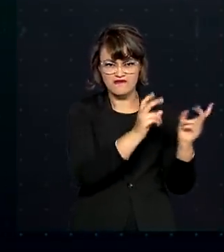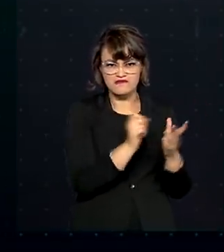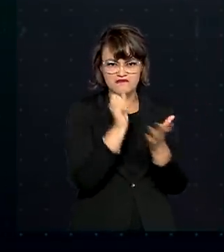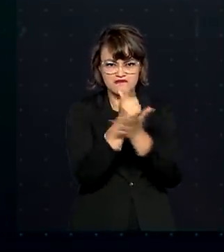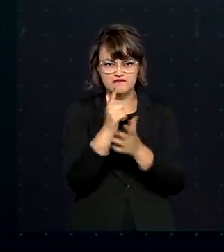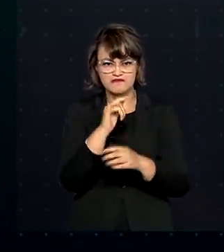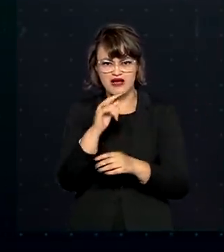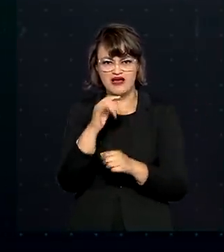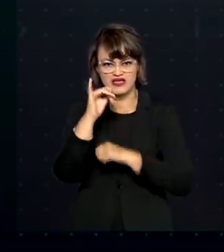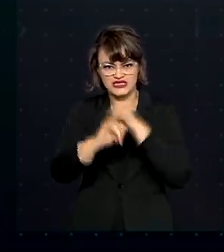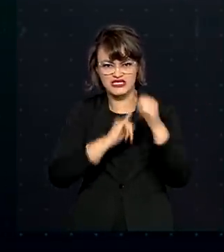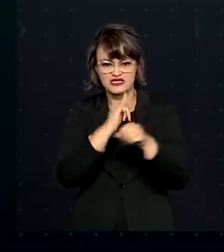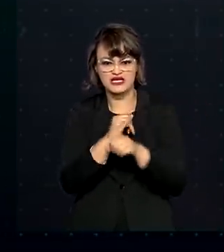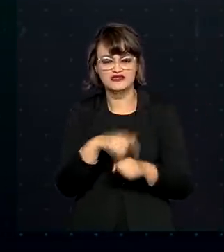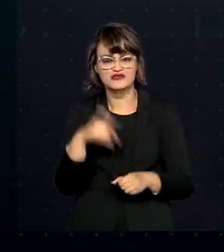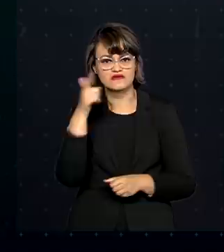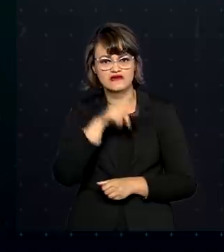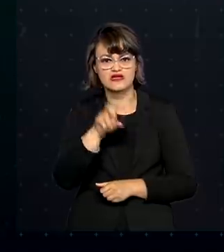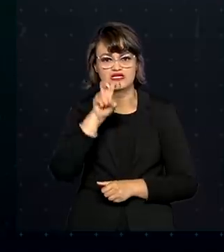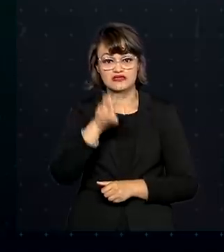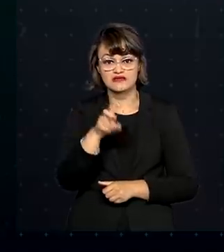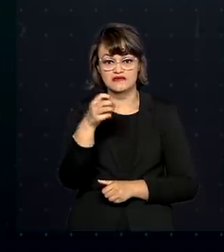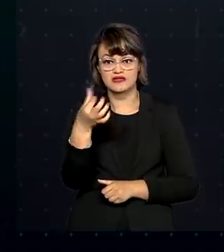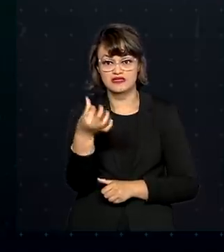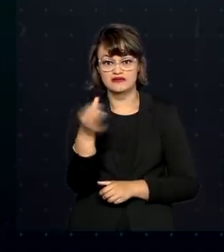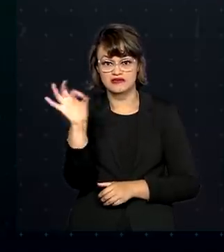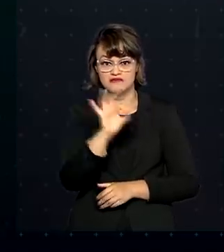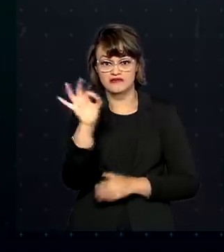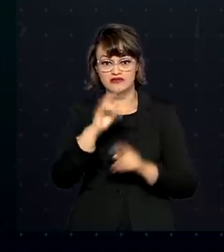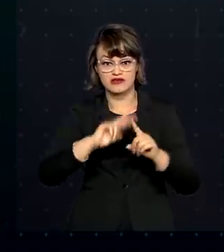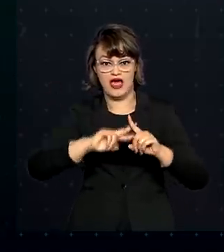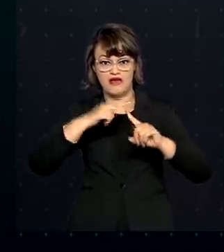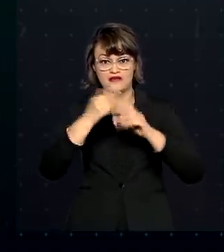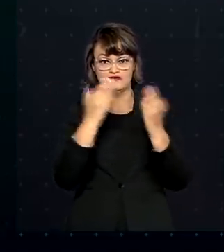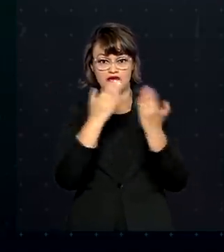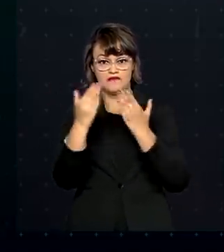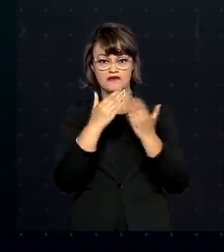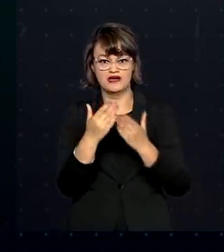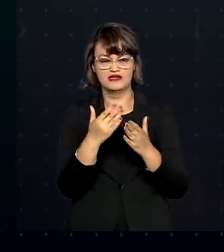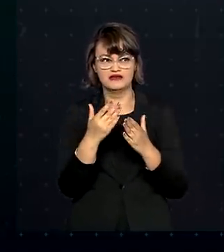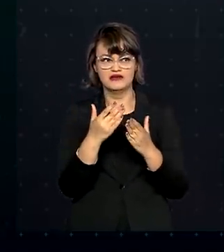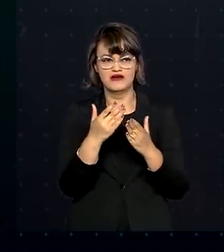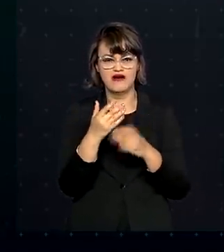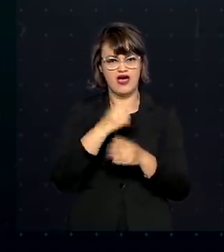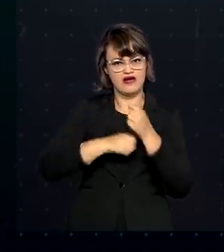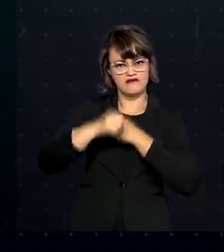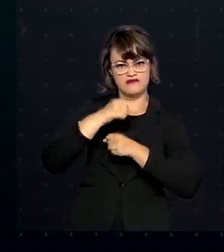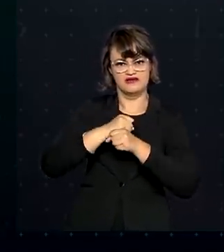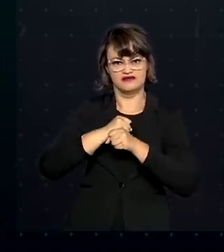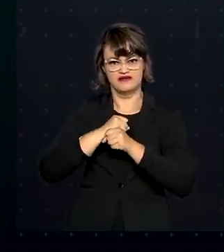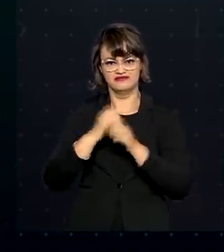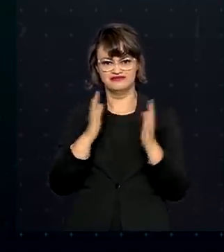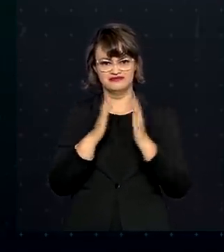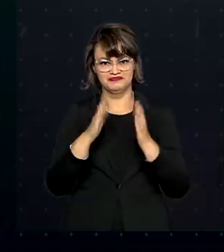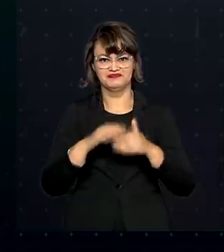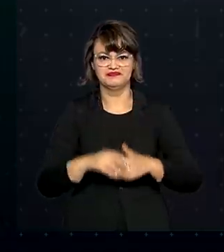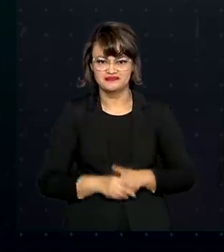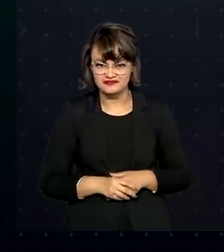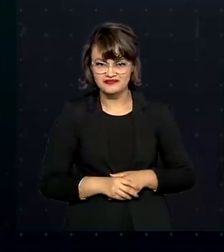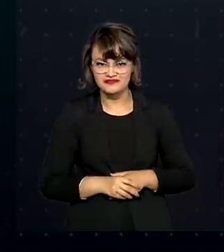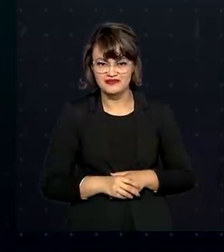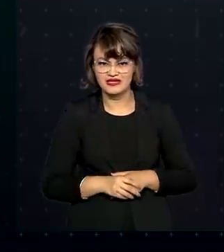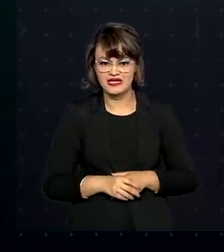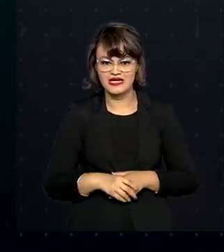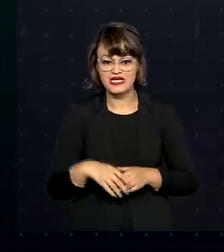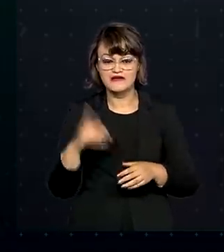país faturou 56% a mais nos oito primeiros meses em comparação com o mesmo período do ano passado.